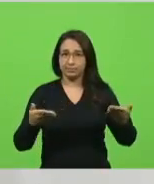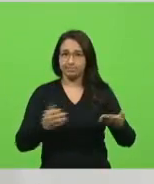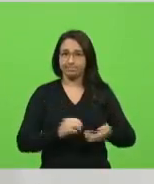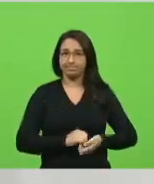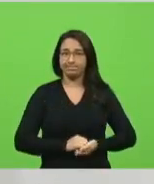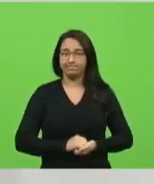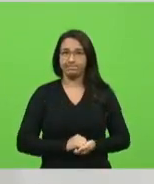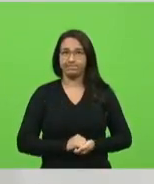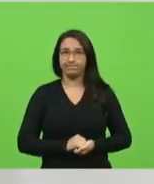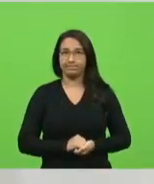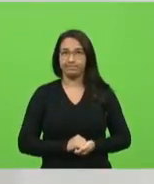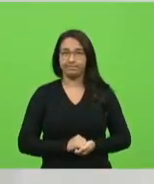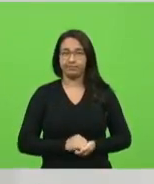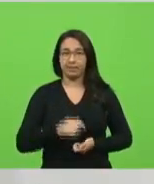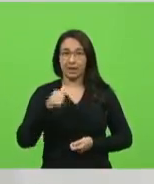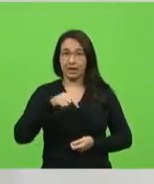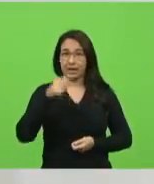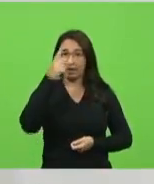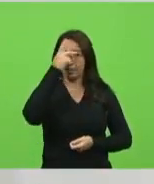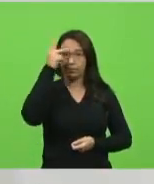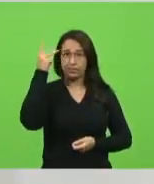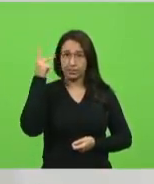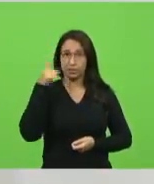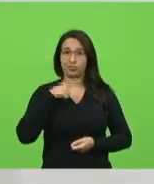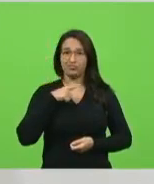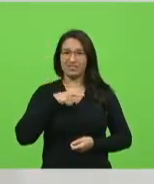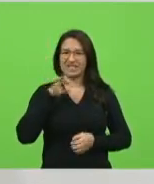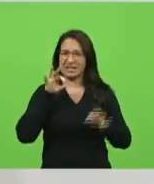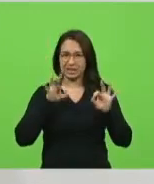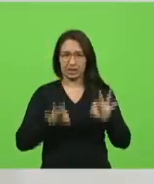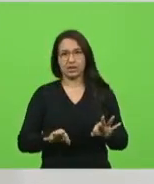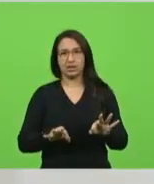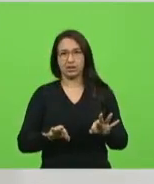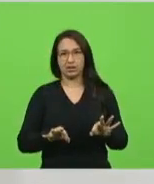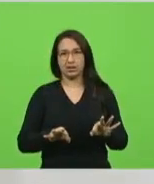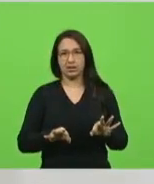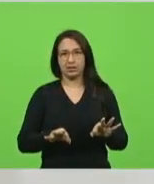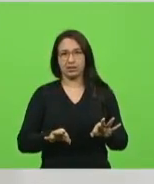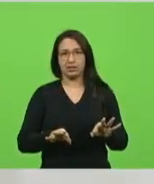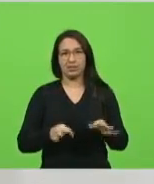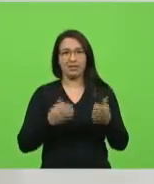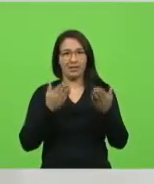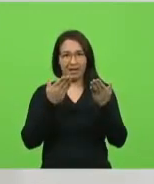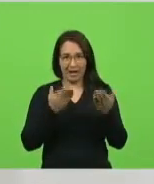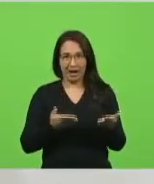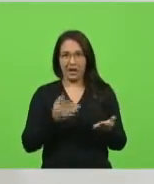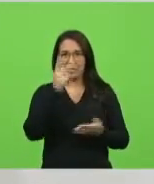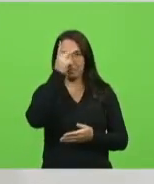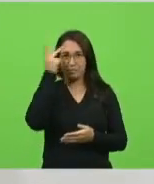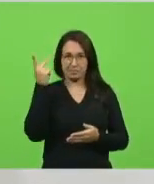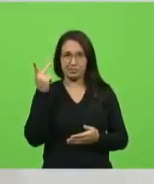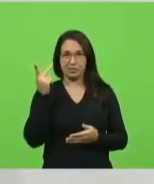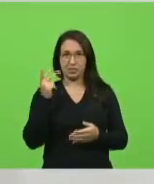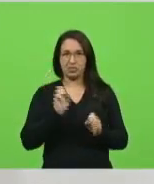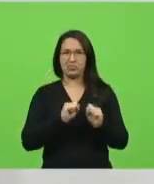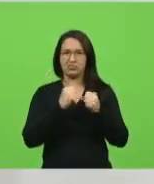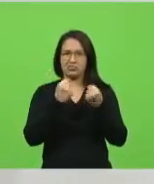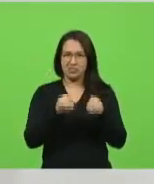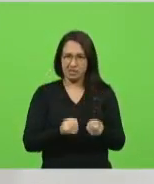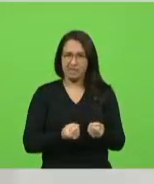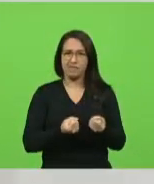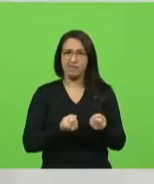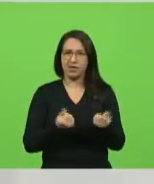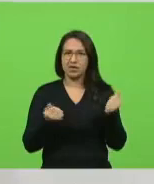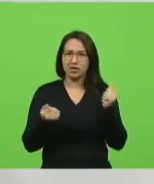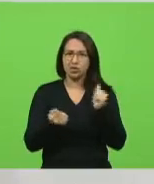E ia ter aqui pessoas aqui, eu tenho certeza, deputado Jesse Lopes, que essa nós iríamos defender aqui até a última gota de